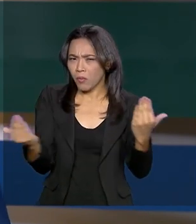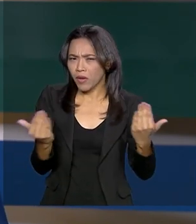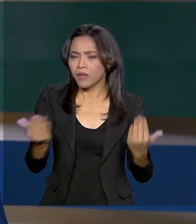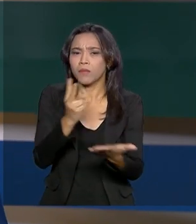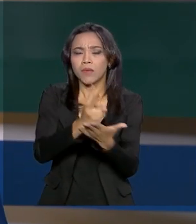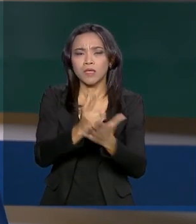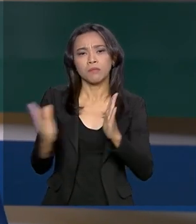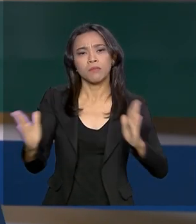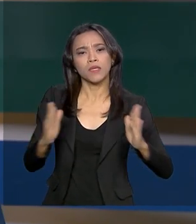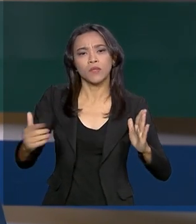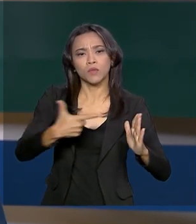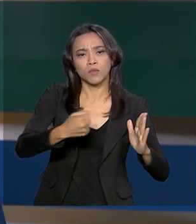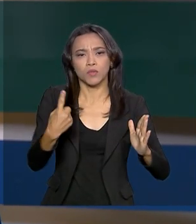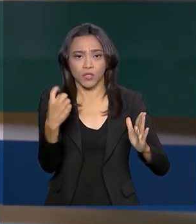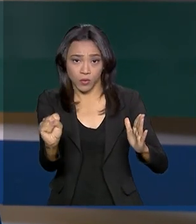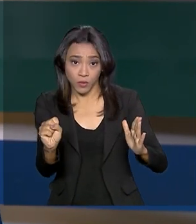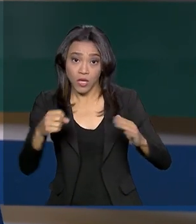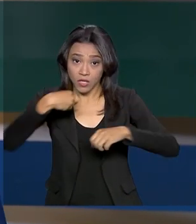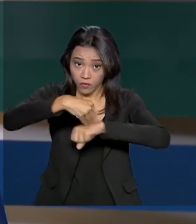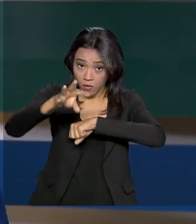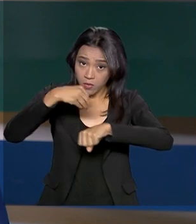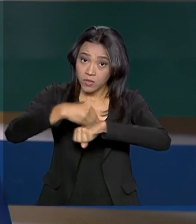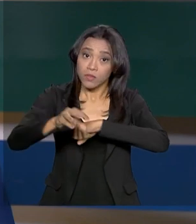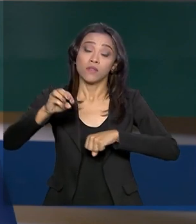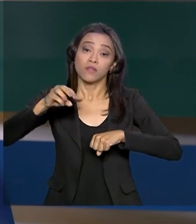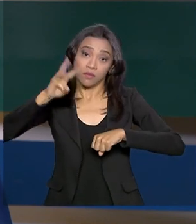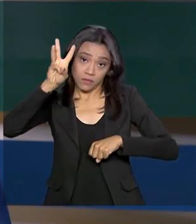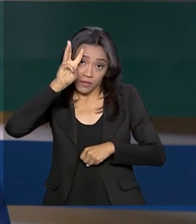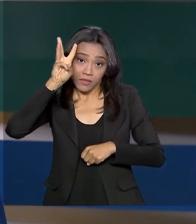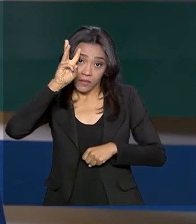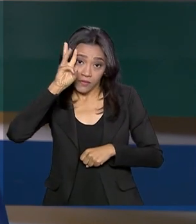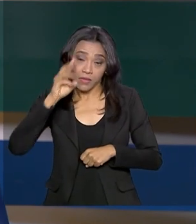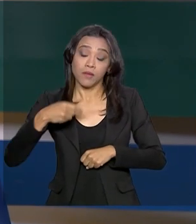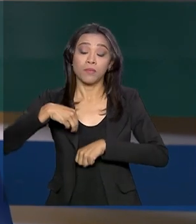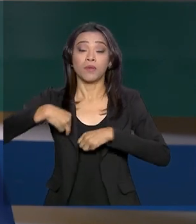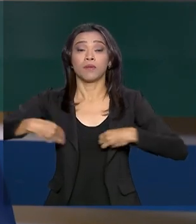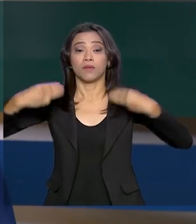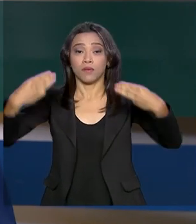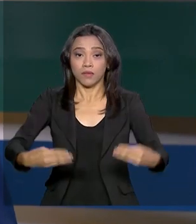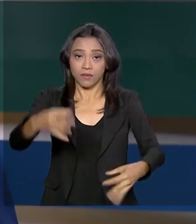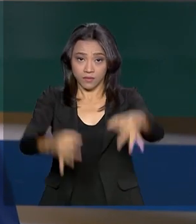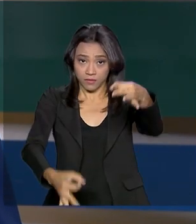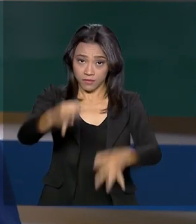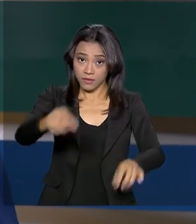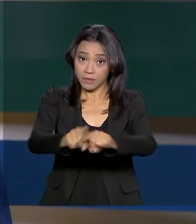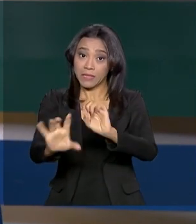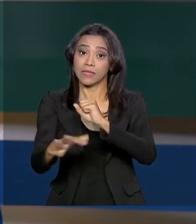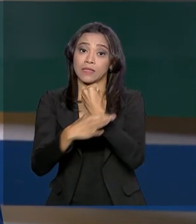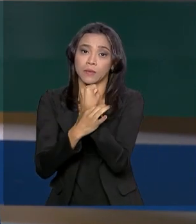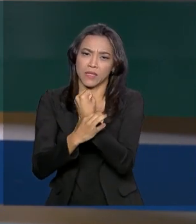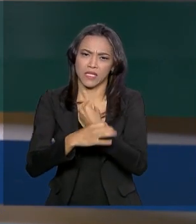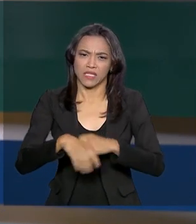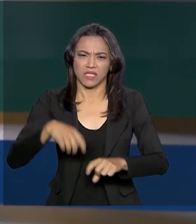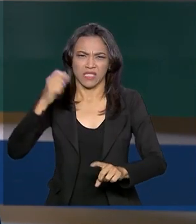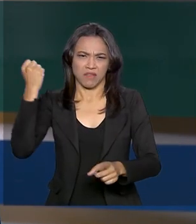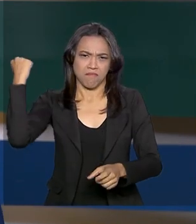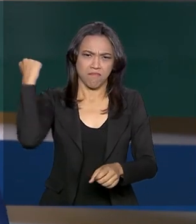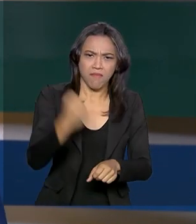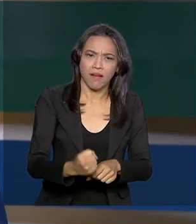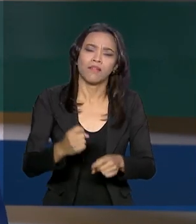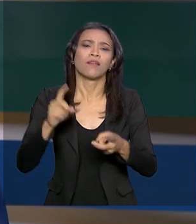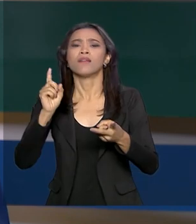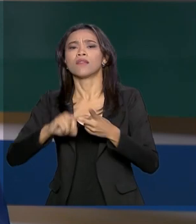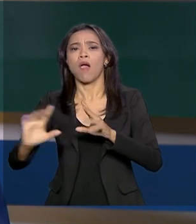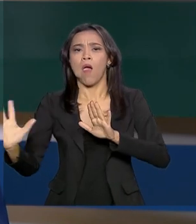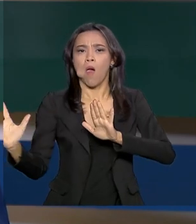2018. Os dados foram divulgados nesta terça-feira pelo Ministério da Justiça e Segurança Pública. Os crimes de homicídio e roubo